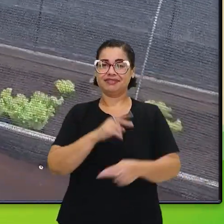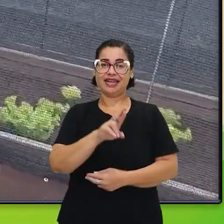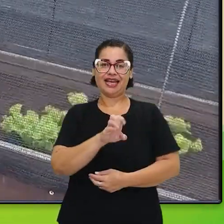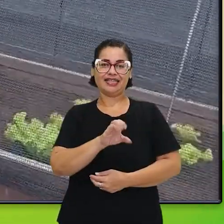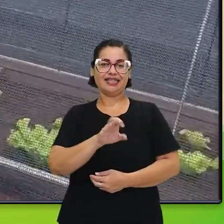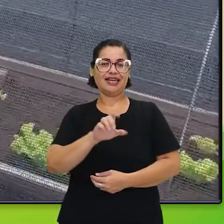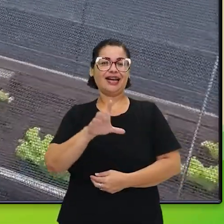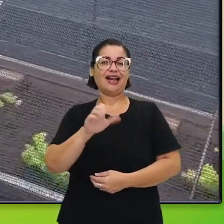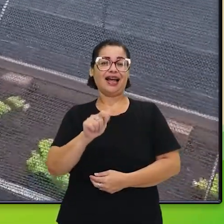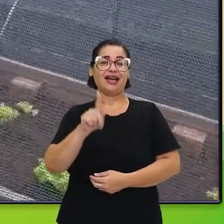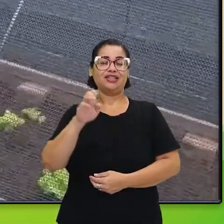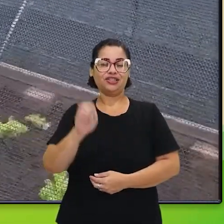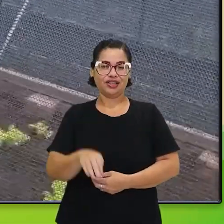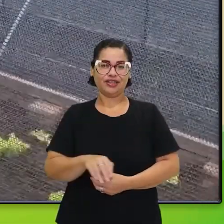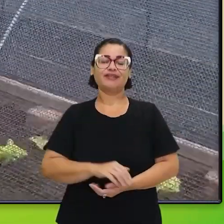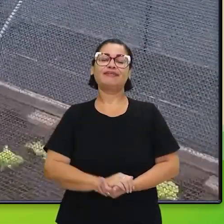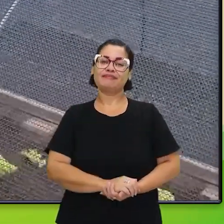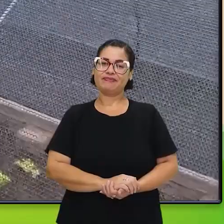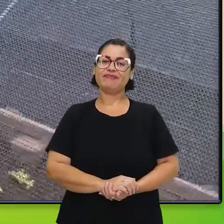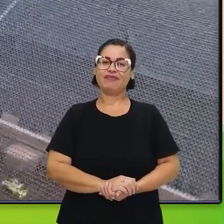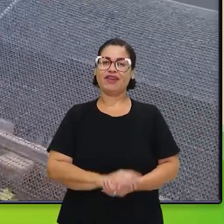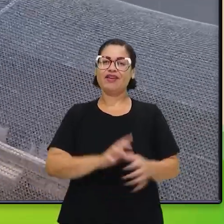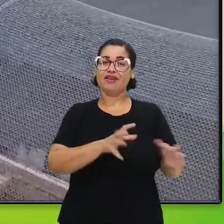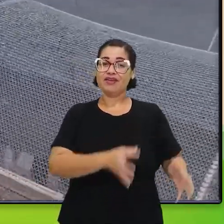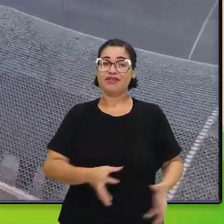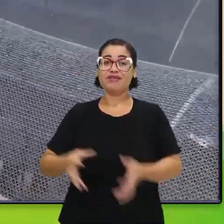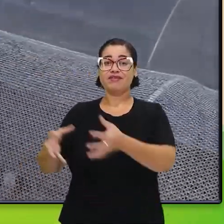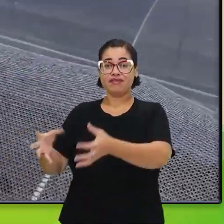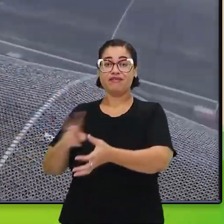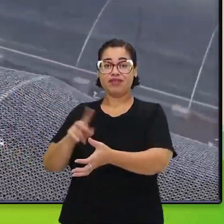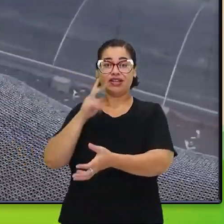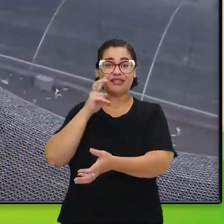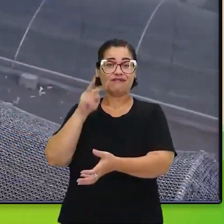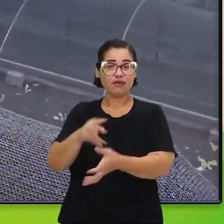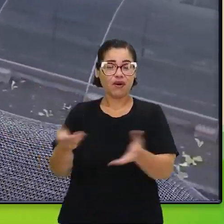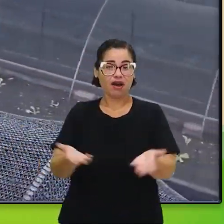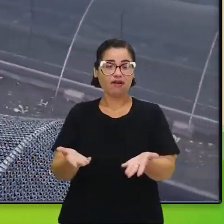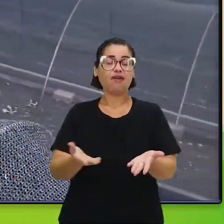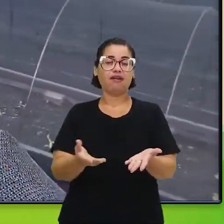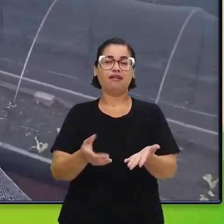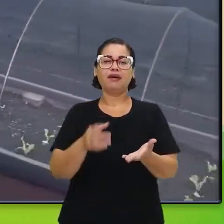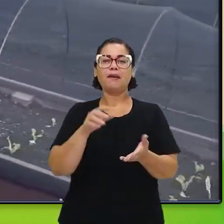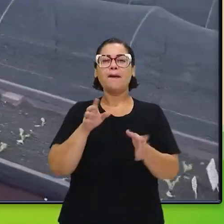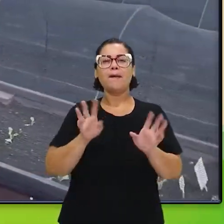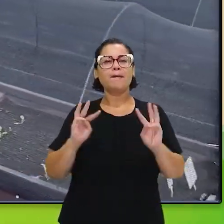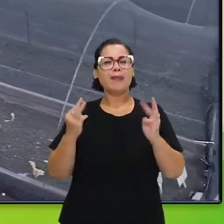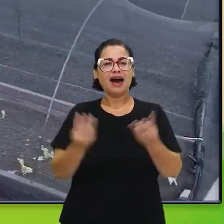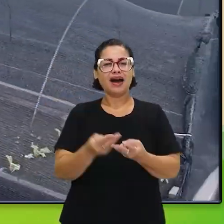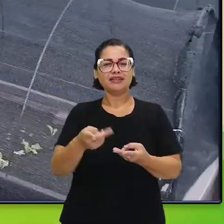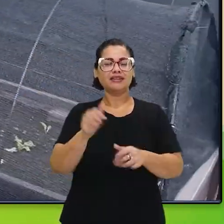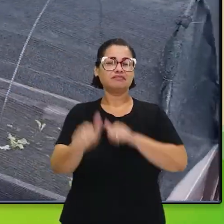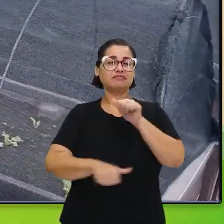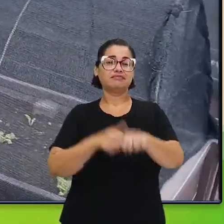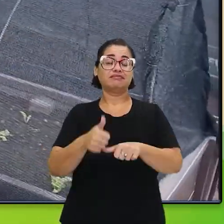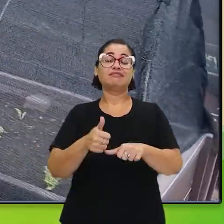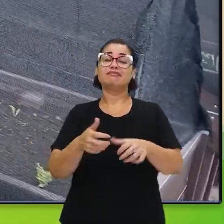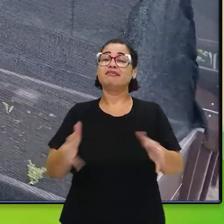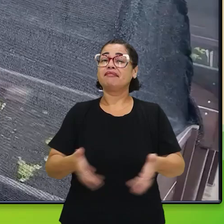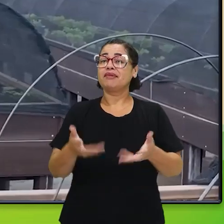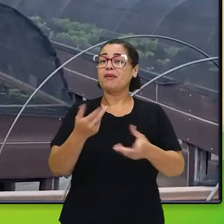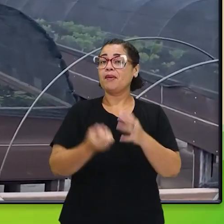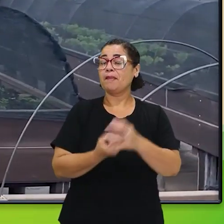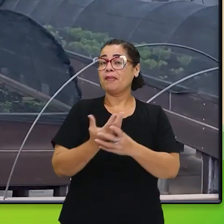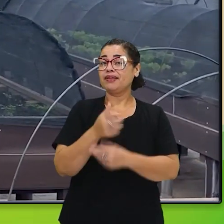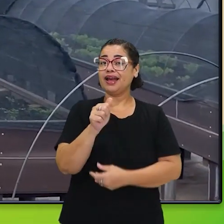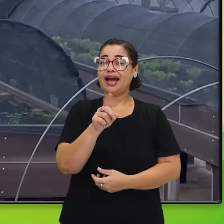Além de toda essa destinação que você acabou de ver, aquela biomassa vira adubo. E o adubo vem pra horta.